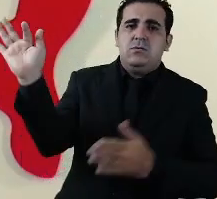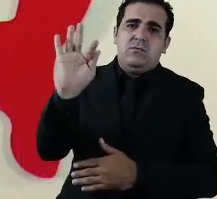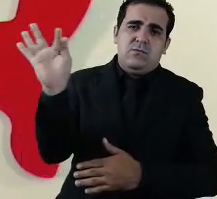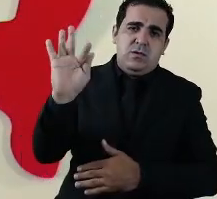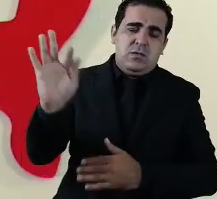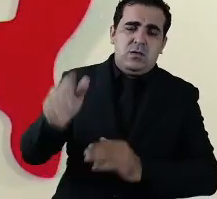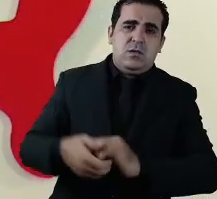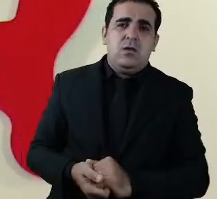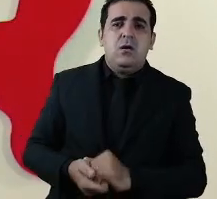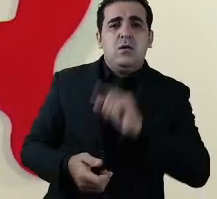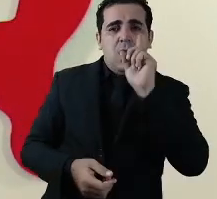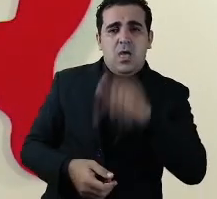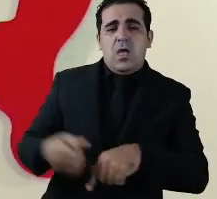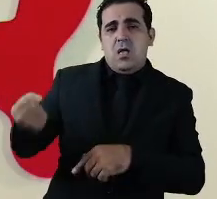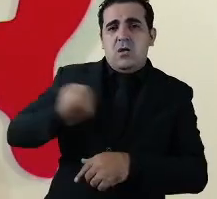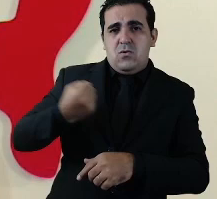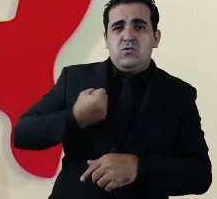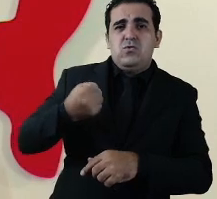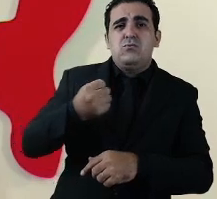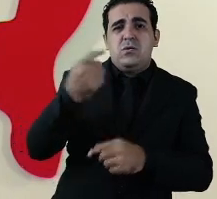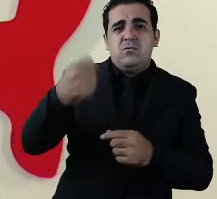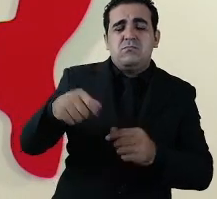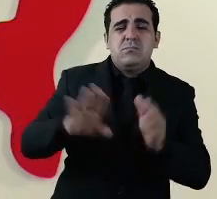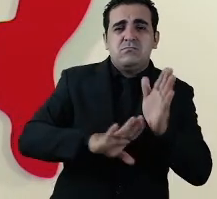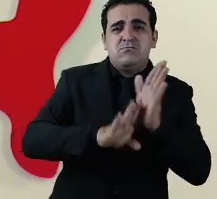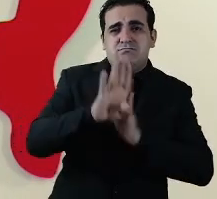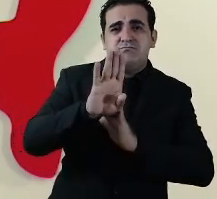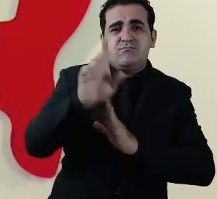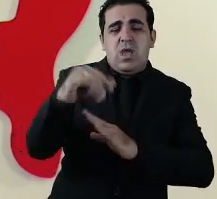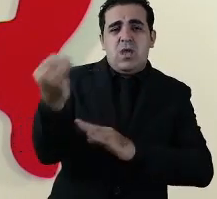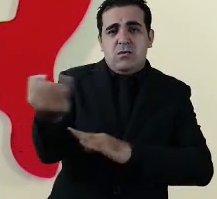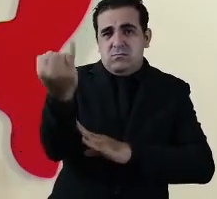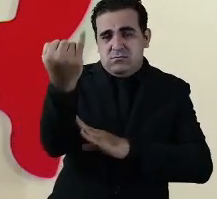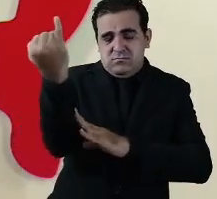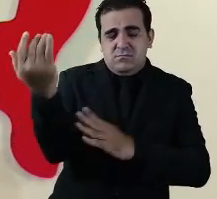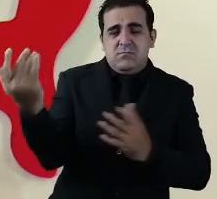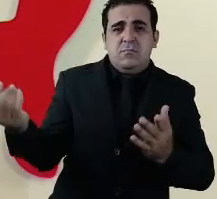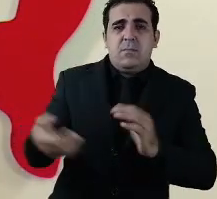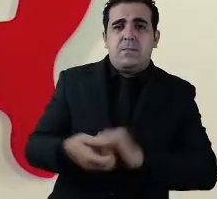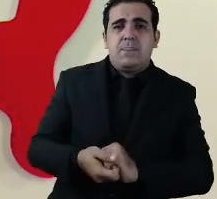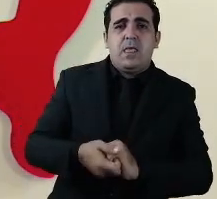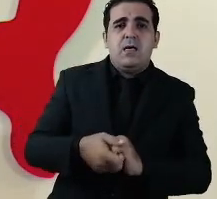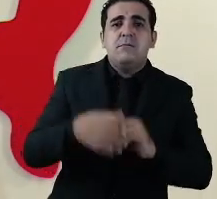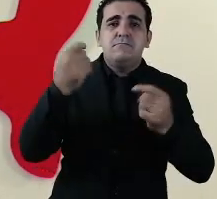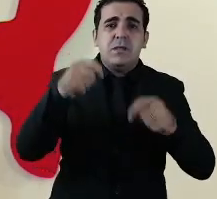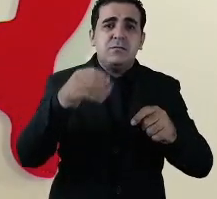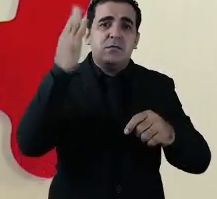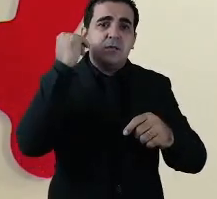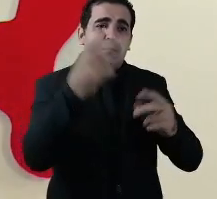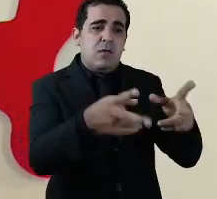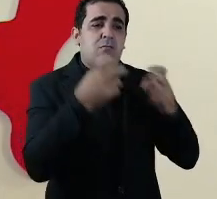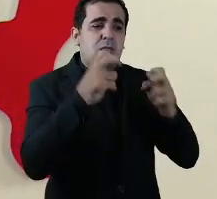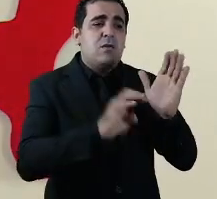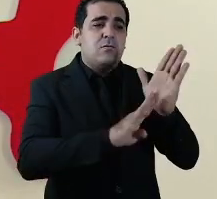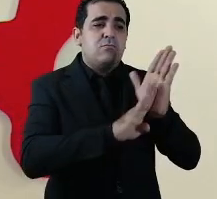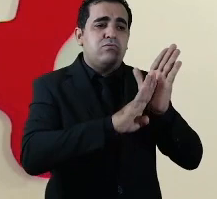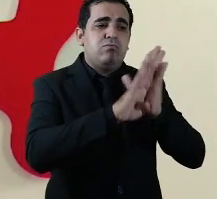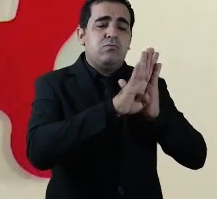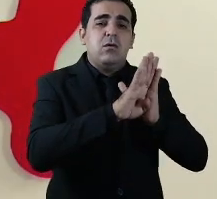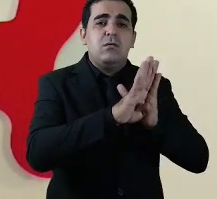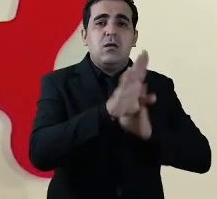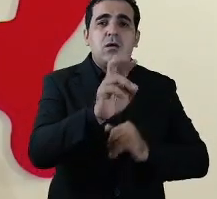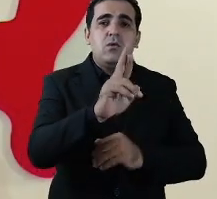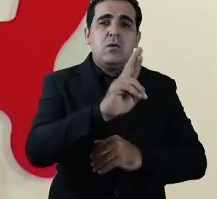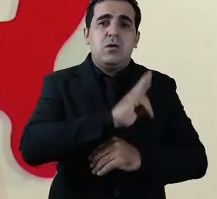esse número é fortemente ascendente e isso que é o mais importante observar a tendência que nós estamos realizando e